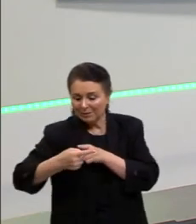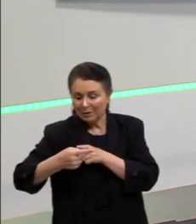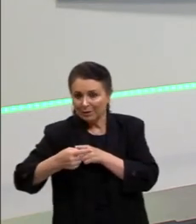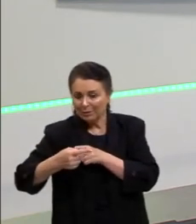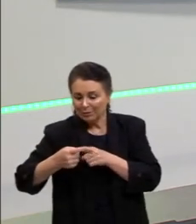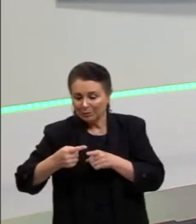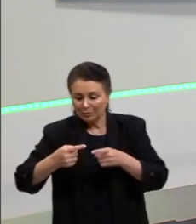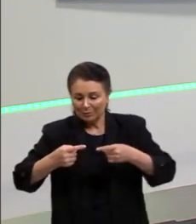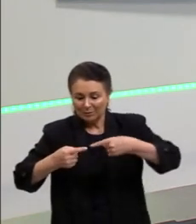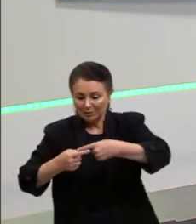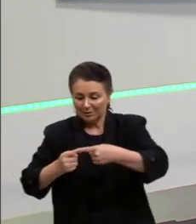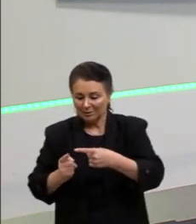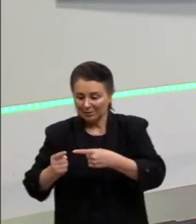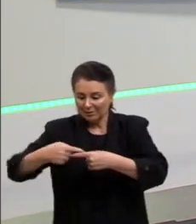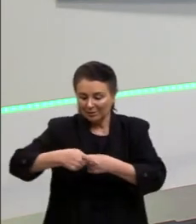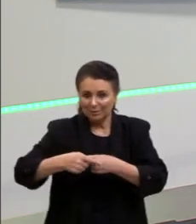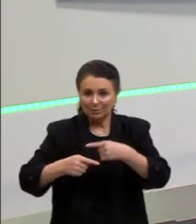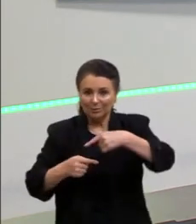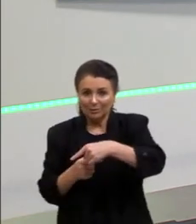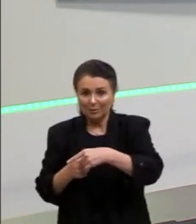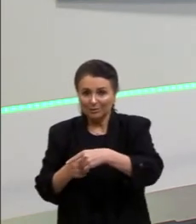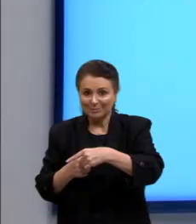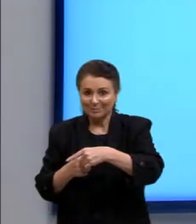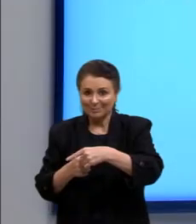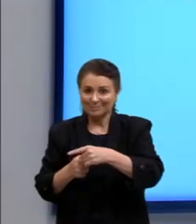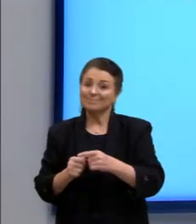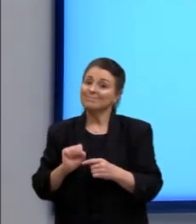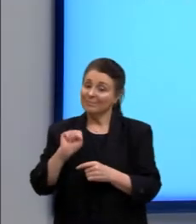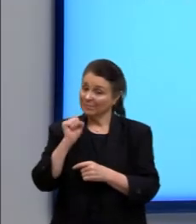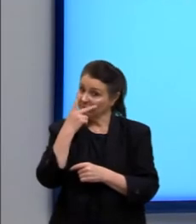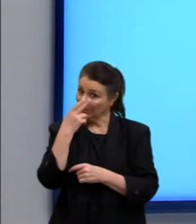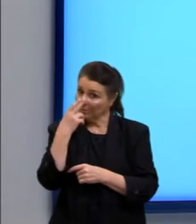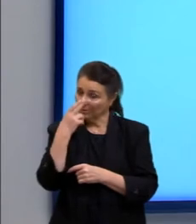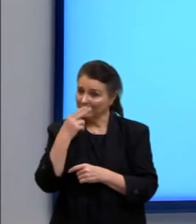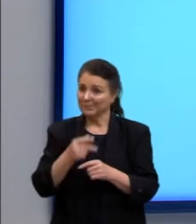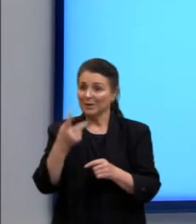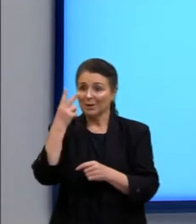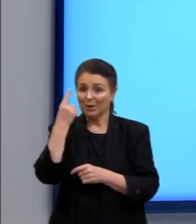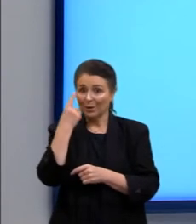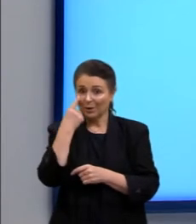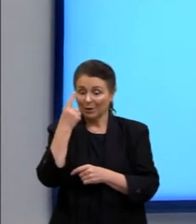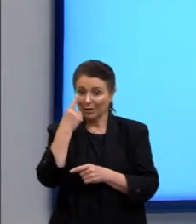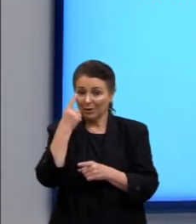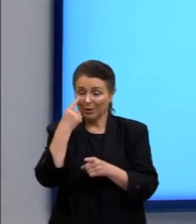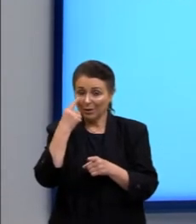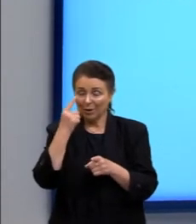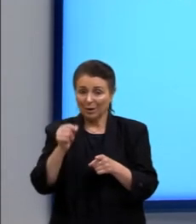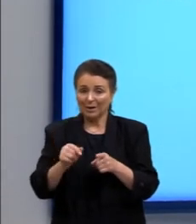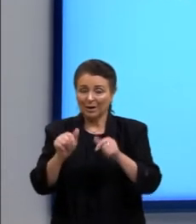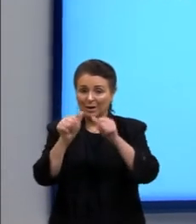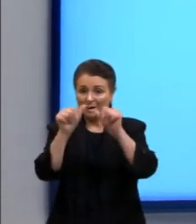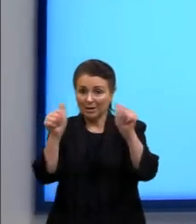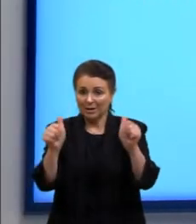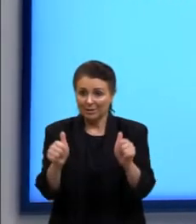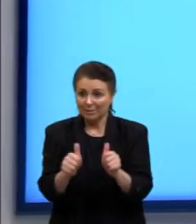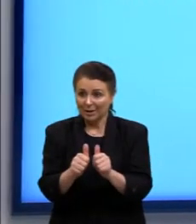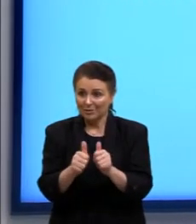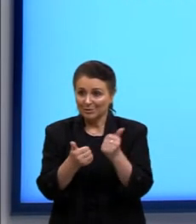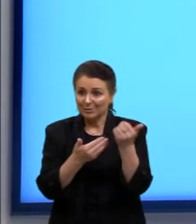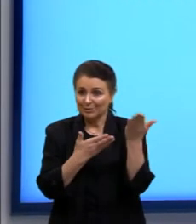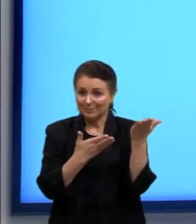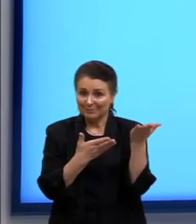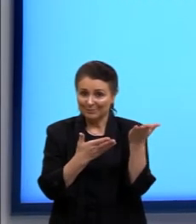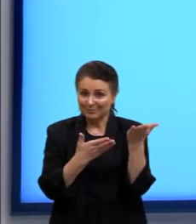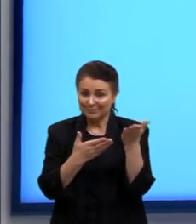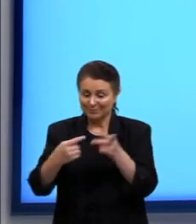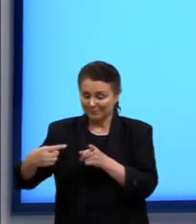espacinho, ele vai conseguir passar. Tá, aqui tem uma imagem, né, ilustrativa, a questão da, de como que funciona a onda